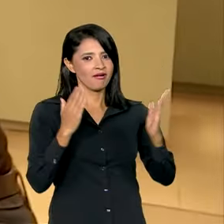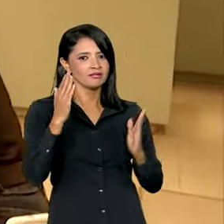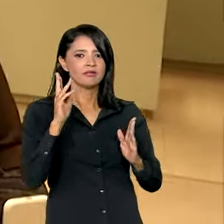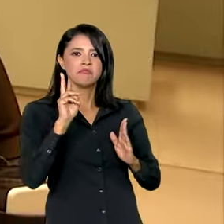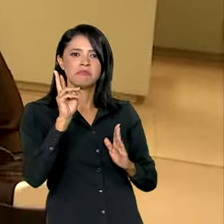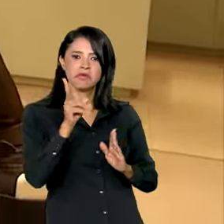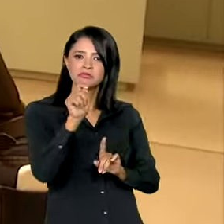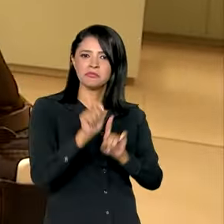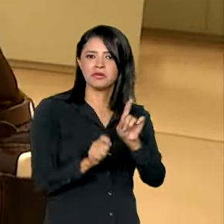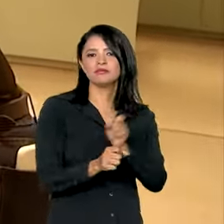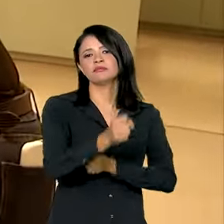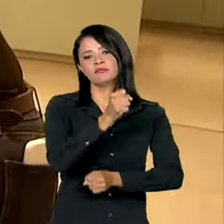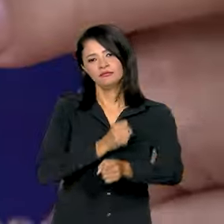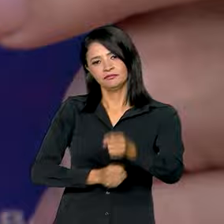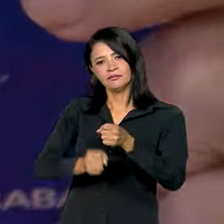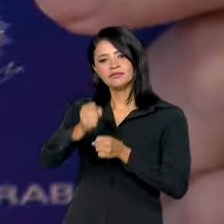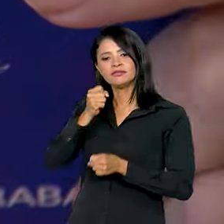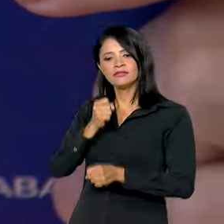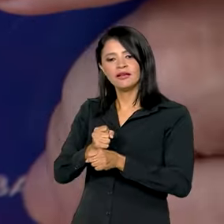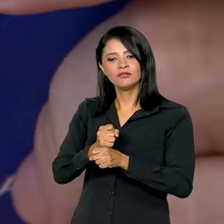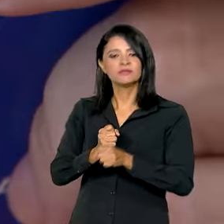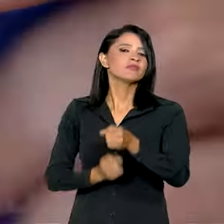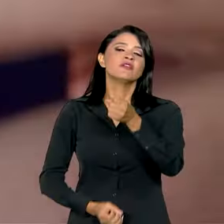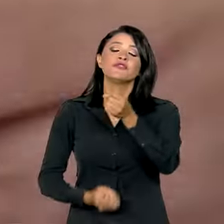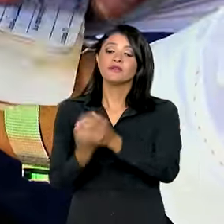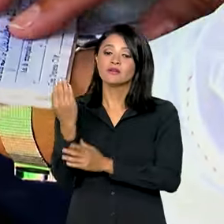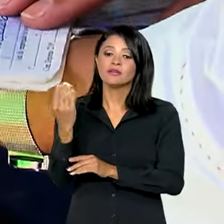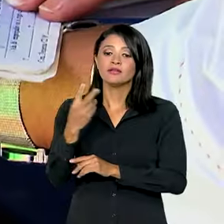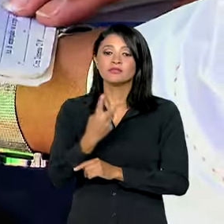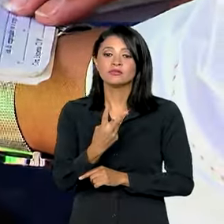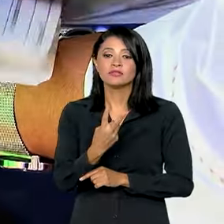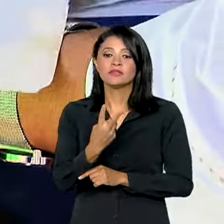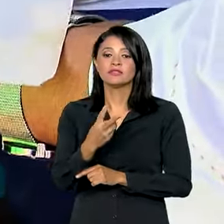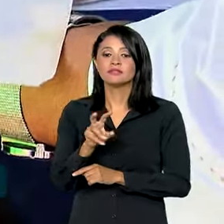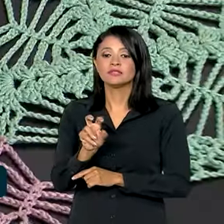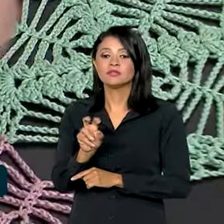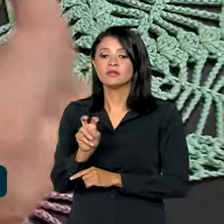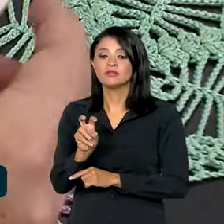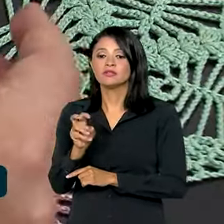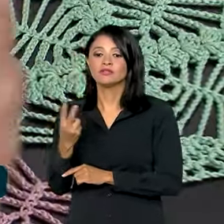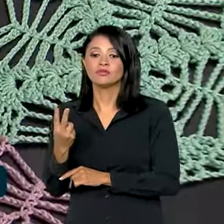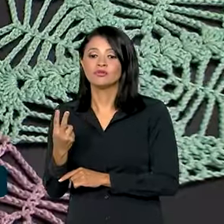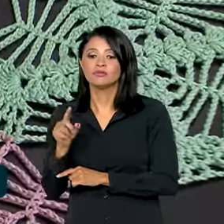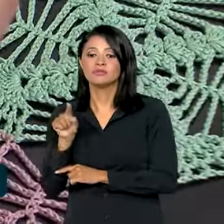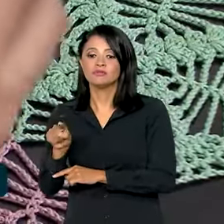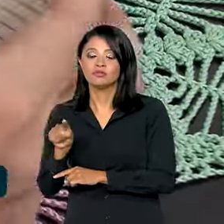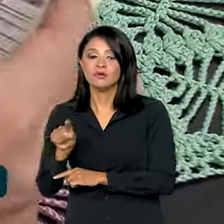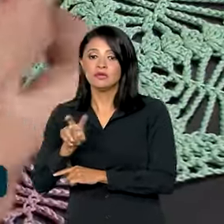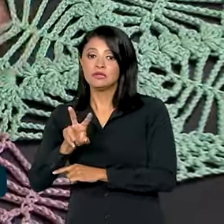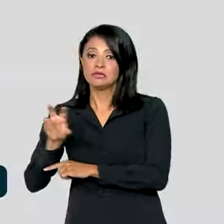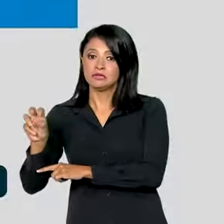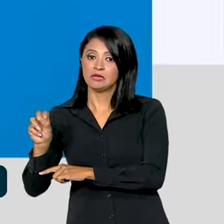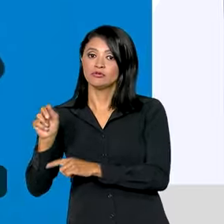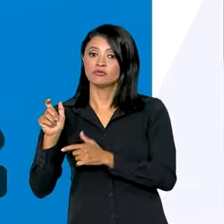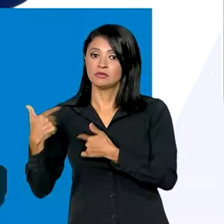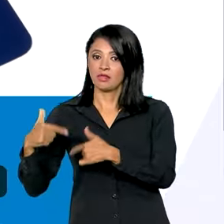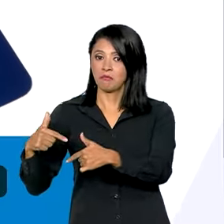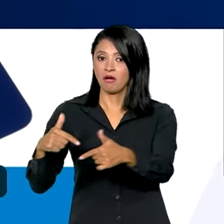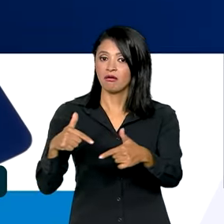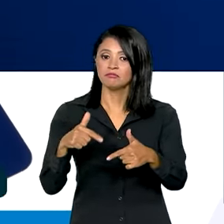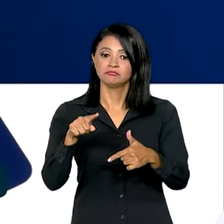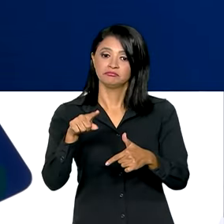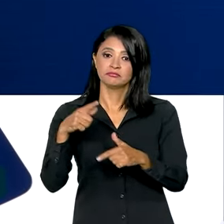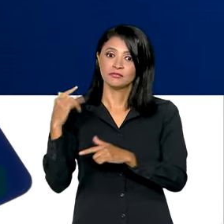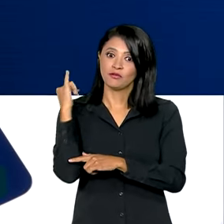o mesmo mês do ano passado, quando foram criados 252 mil e 500 postos. Segundo